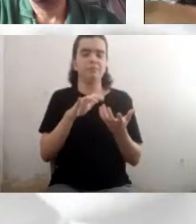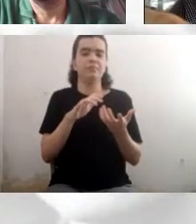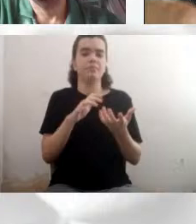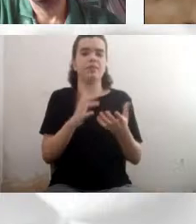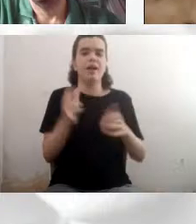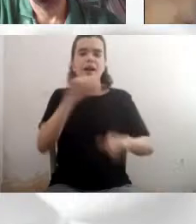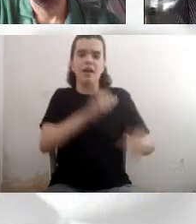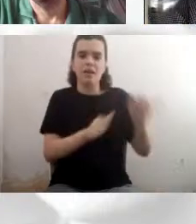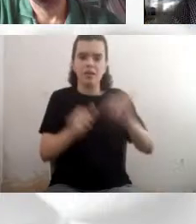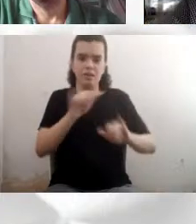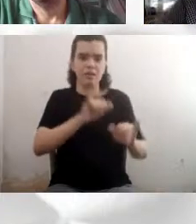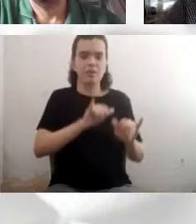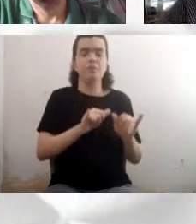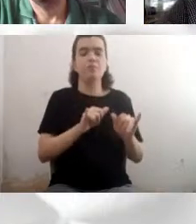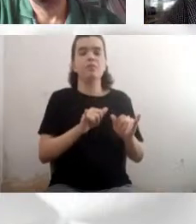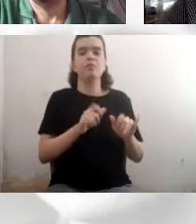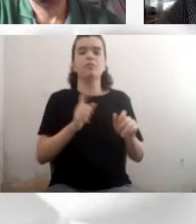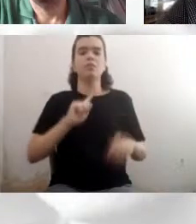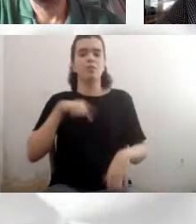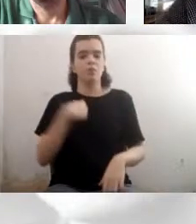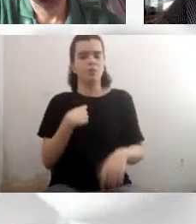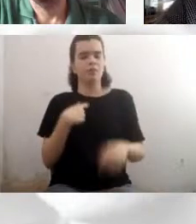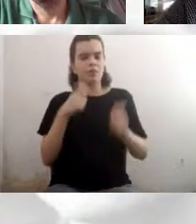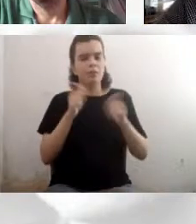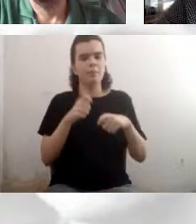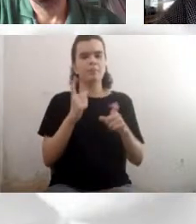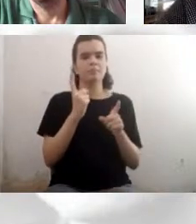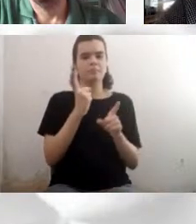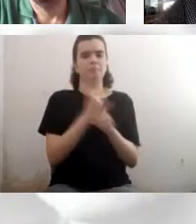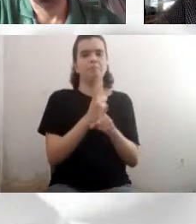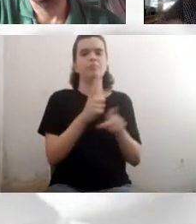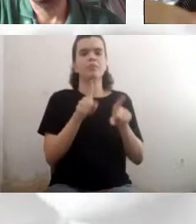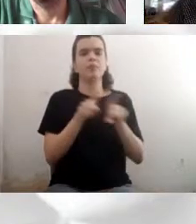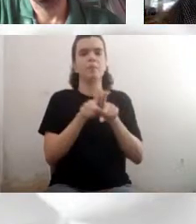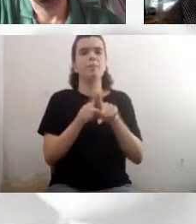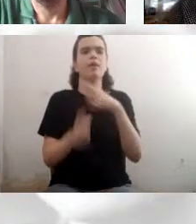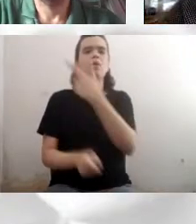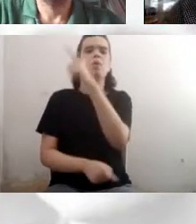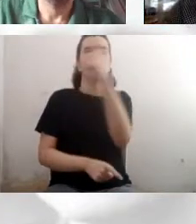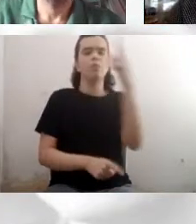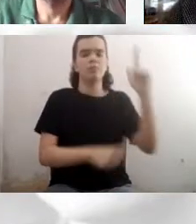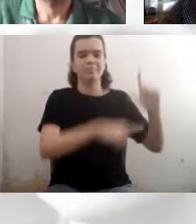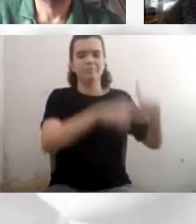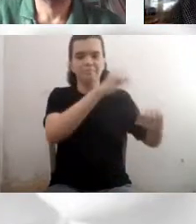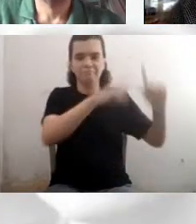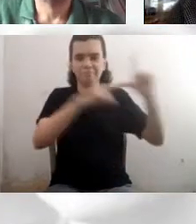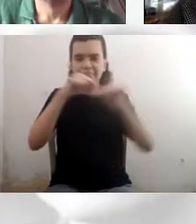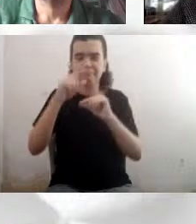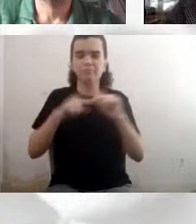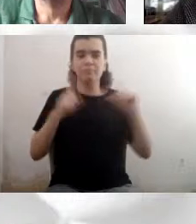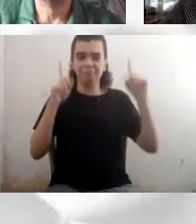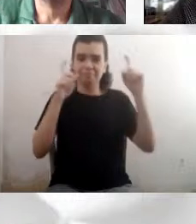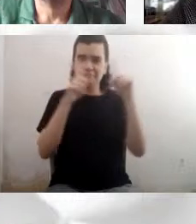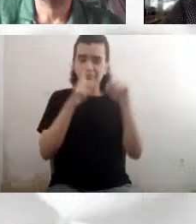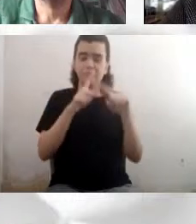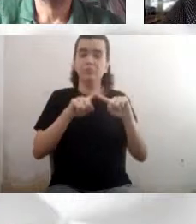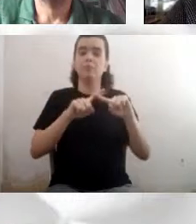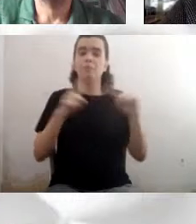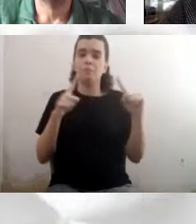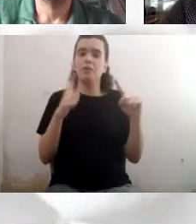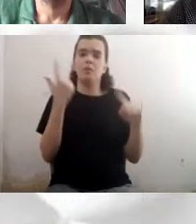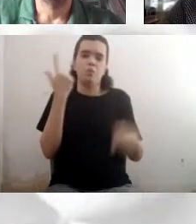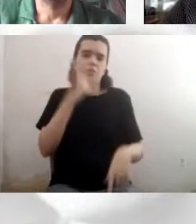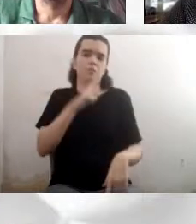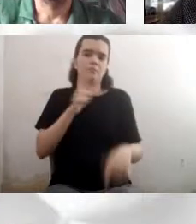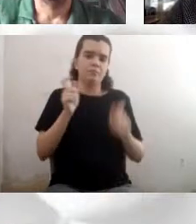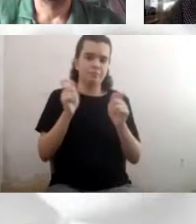é da Terra e sim da estrela é que é mais problemático e por isso que os telescópios estão sempre no topo das